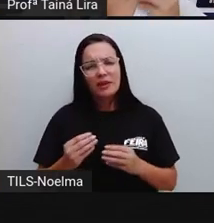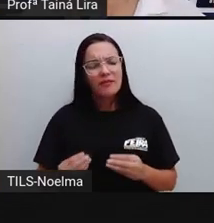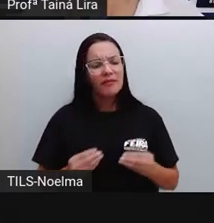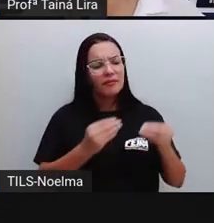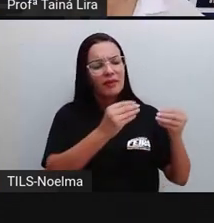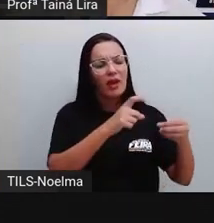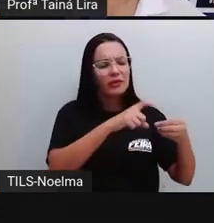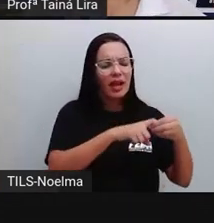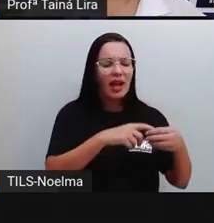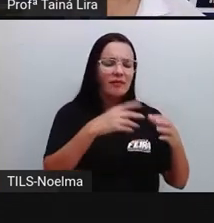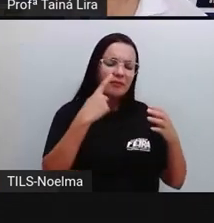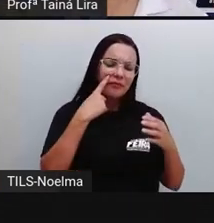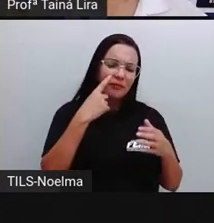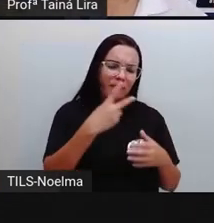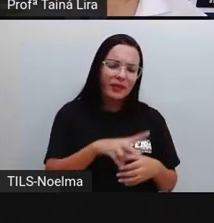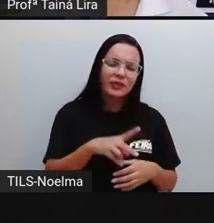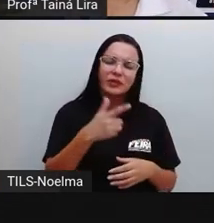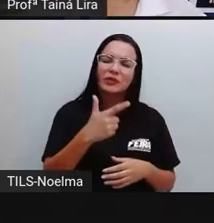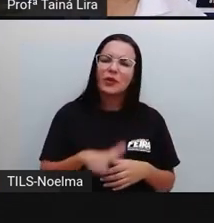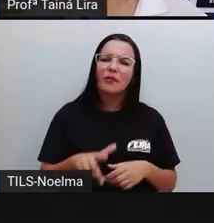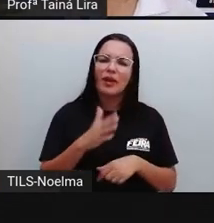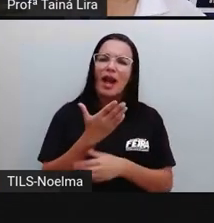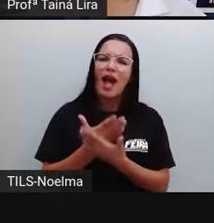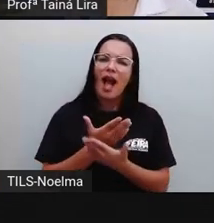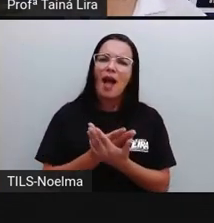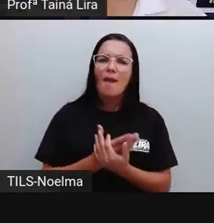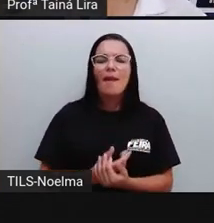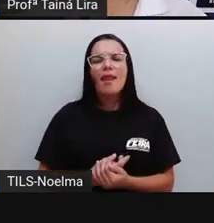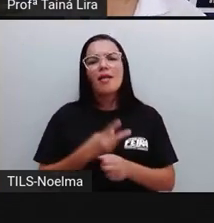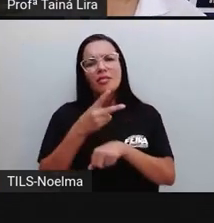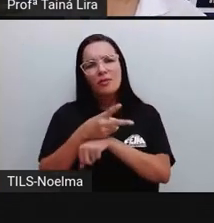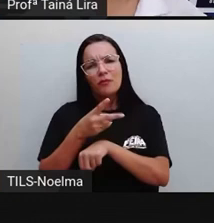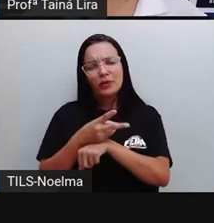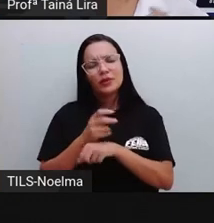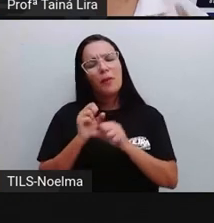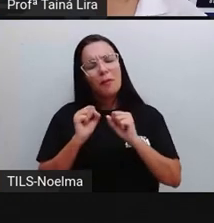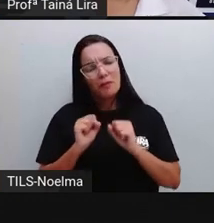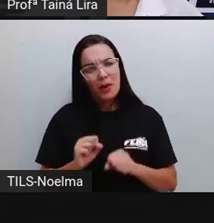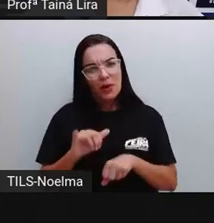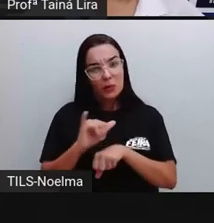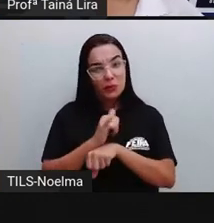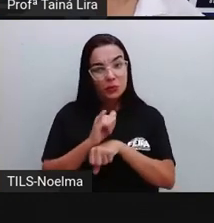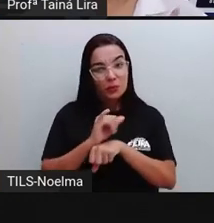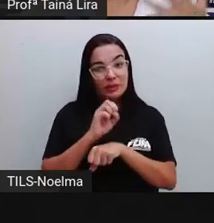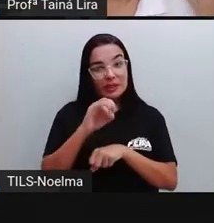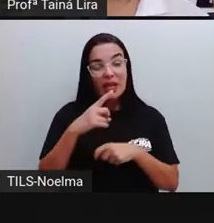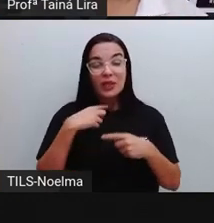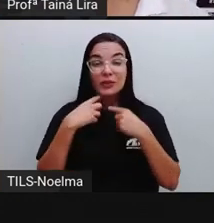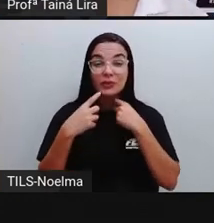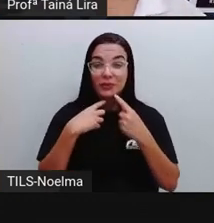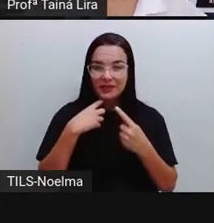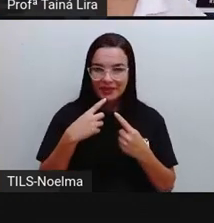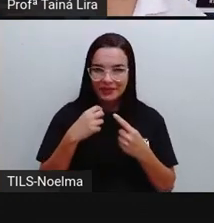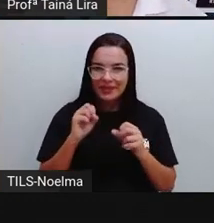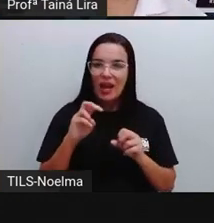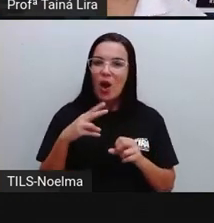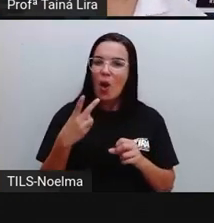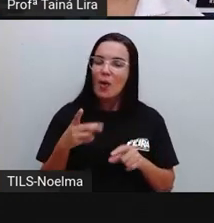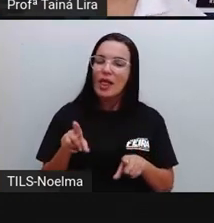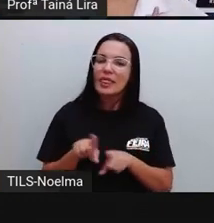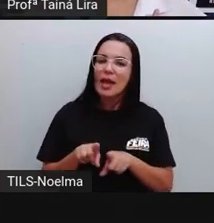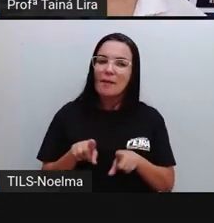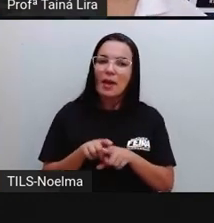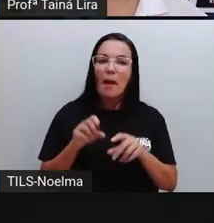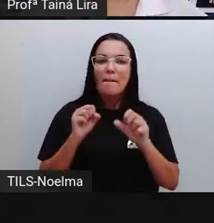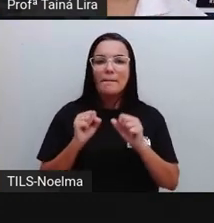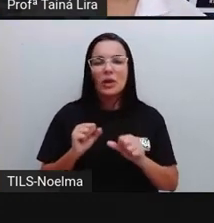assistir essa aula novamente, tá bom? Para tirar aí as suas dúvidas. Ou você pode sempre,